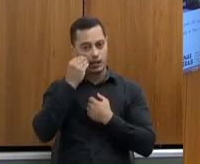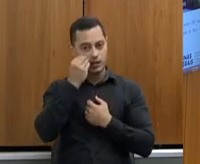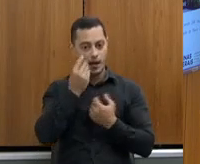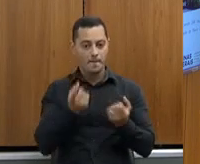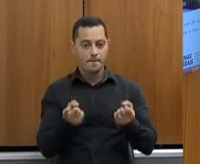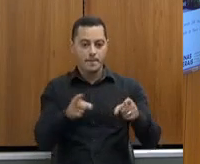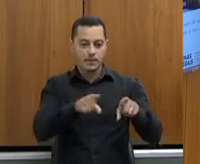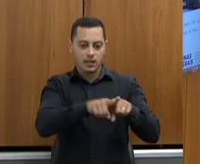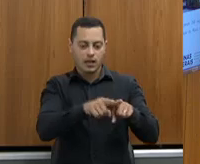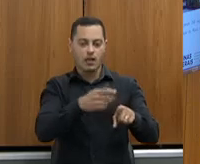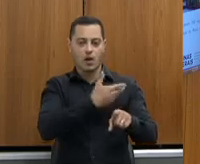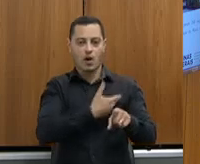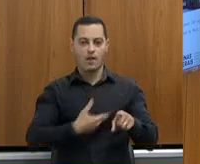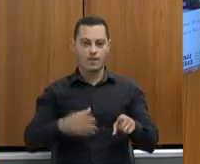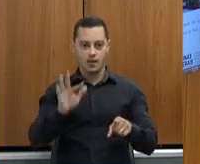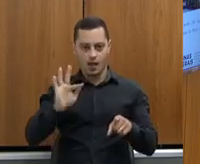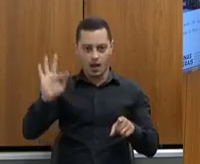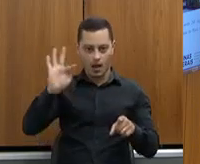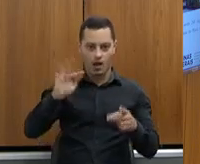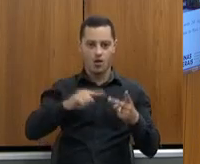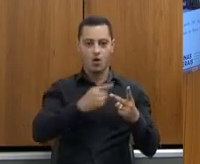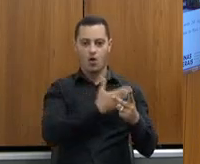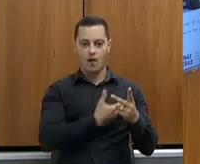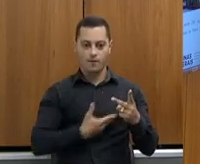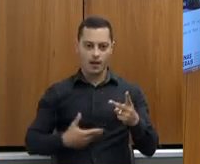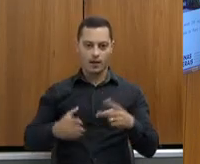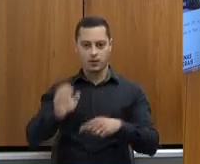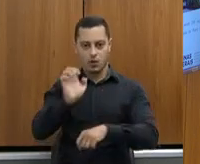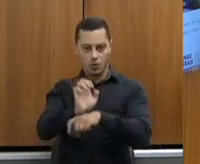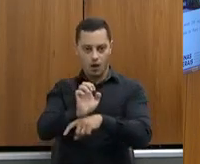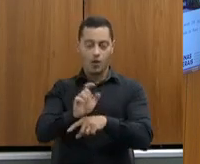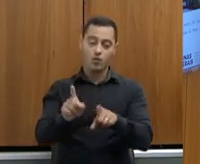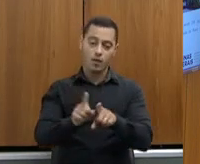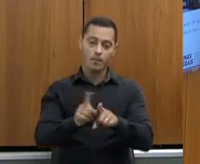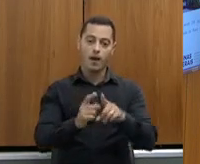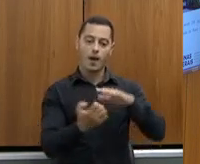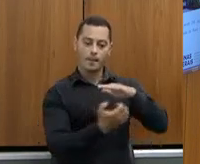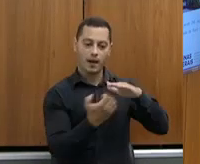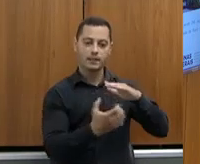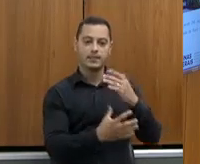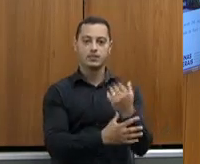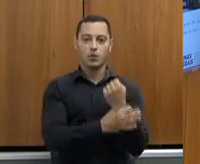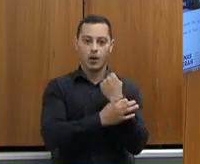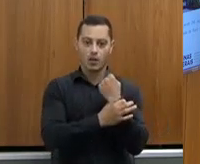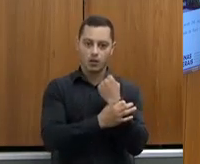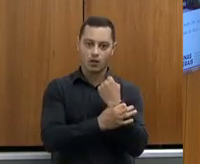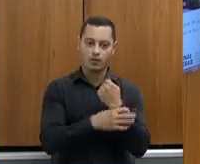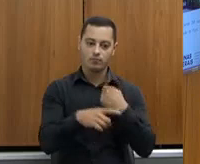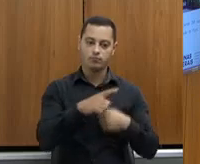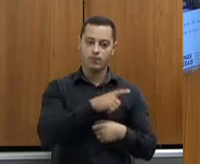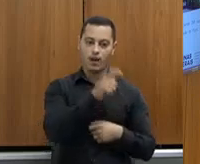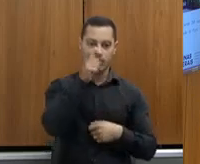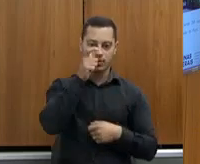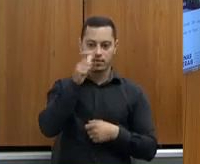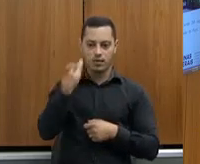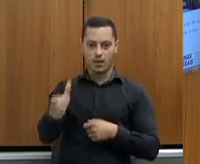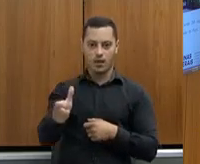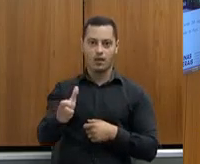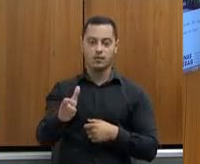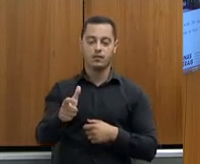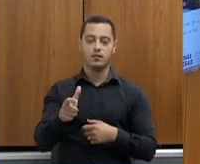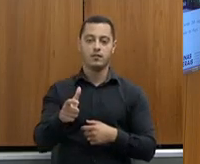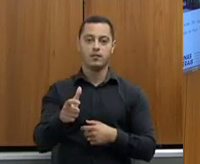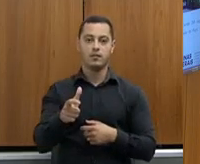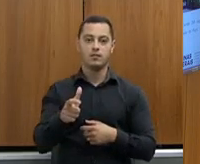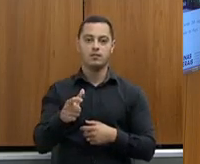federal, com o governo estadual, e, sim, com as seguradoras, que são as grandes interessadas, para que possamos fomentar. Nós já